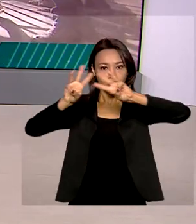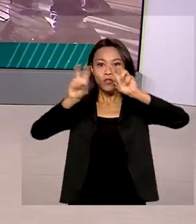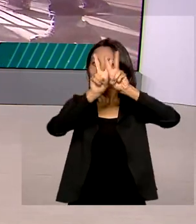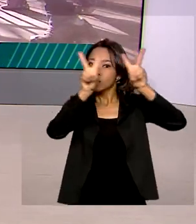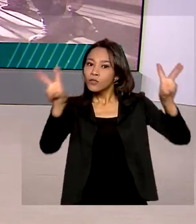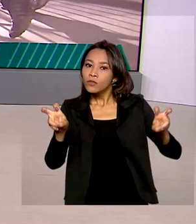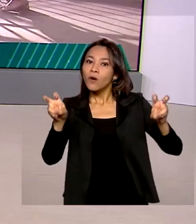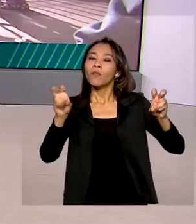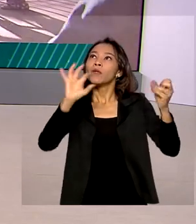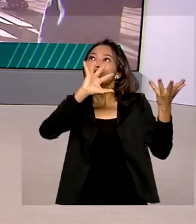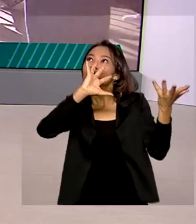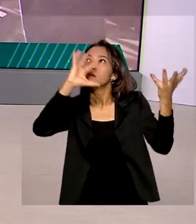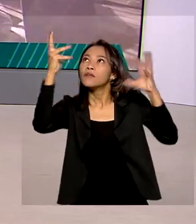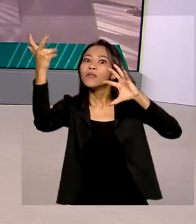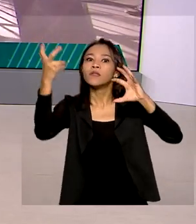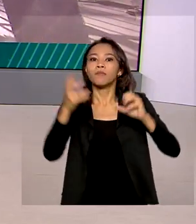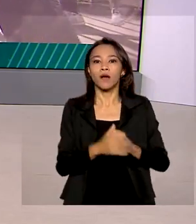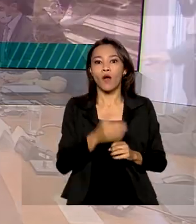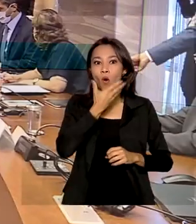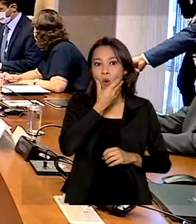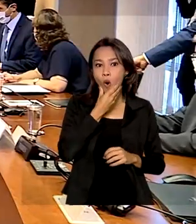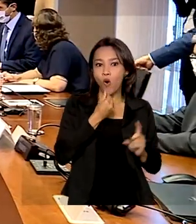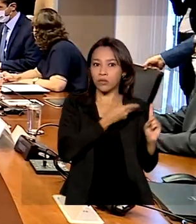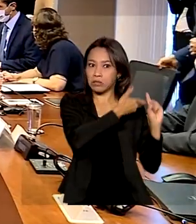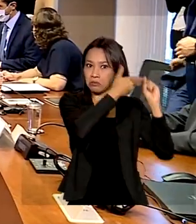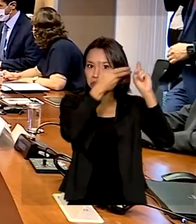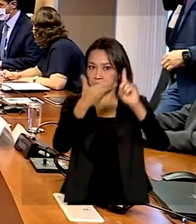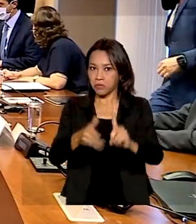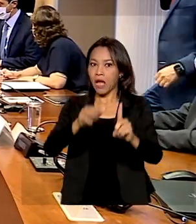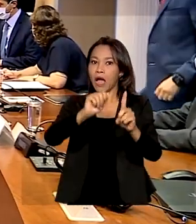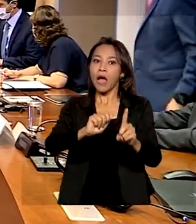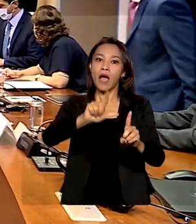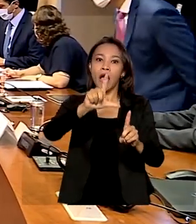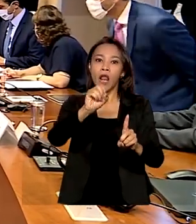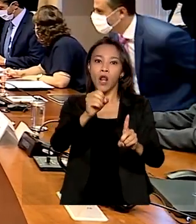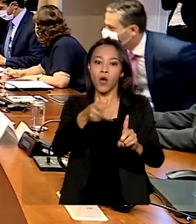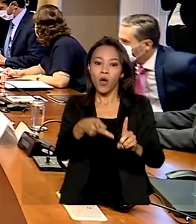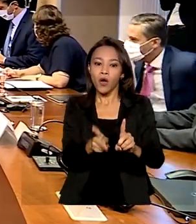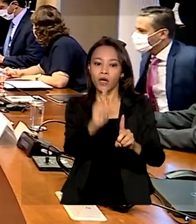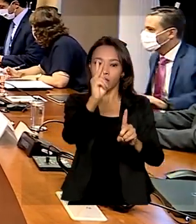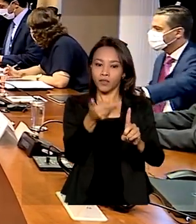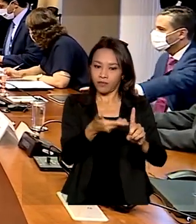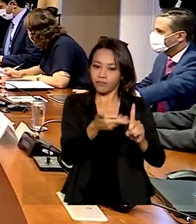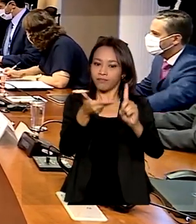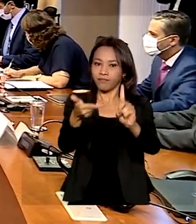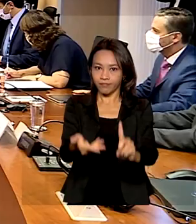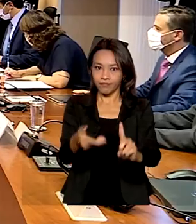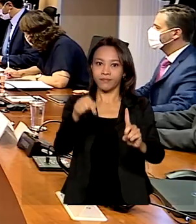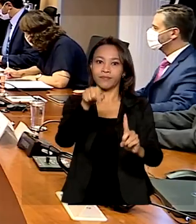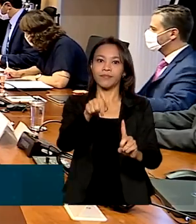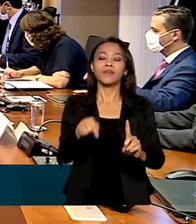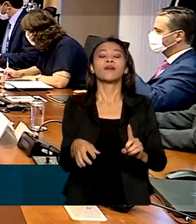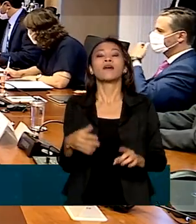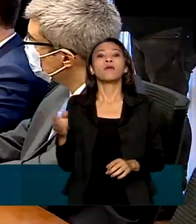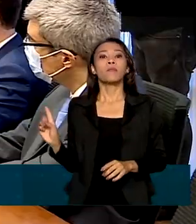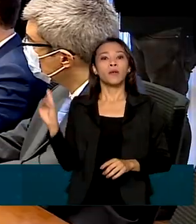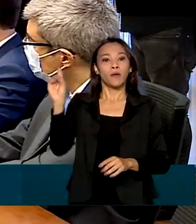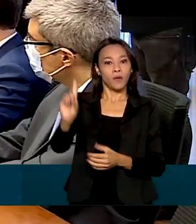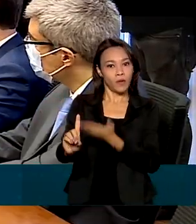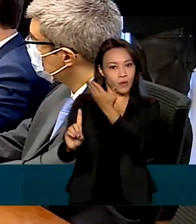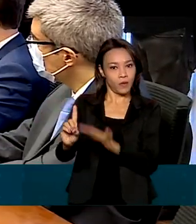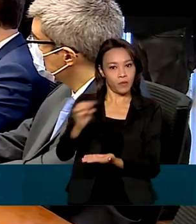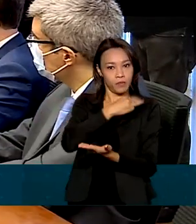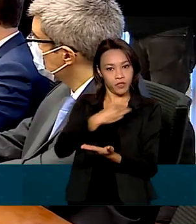Climáticas, Alok Sharma, foi recebido ontem pelo ministro do Meio Ambiente, Joaquim Leite. O ministro afirmou que na